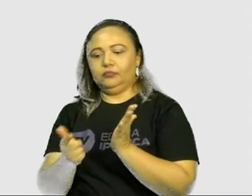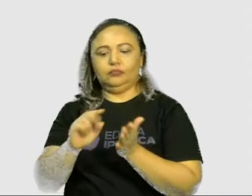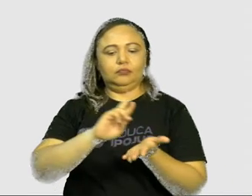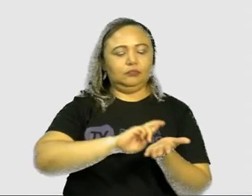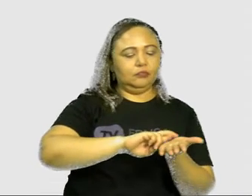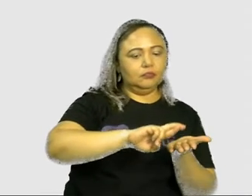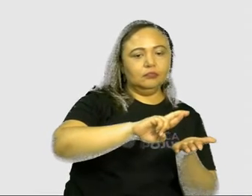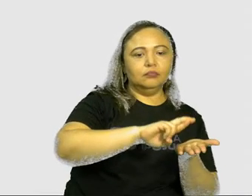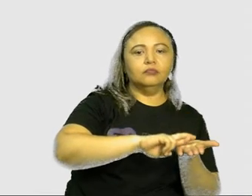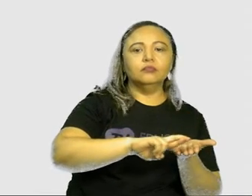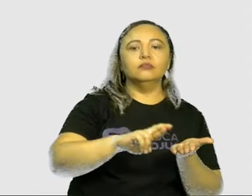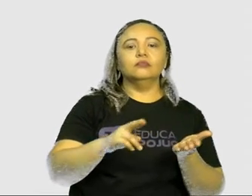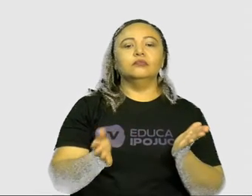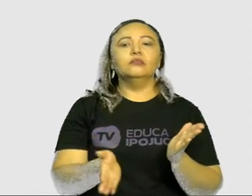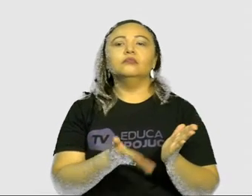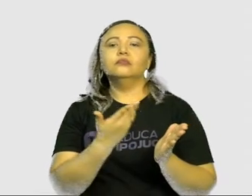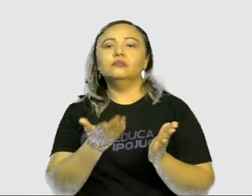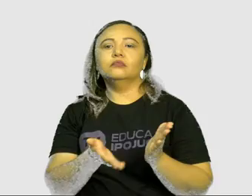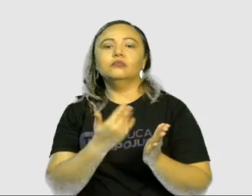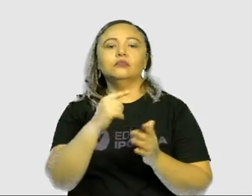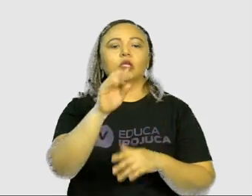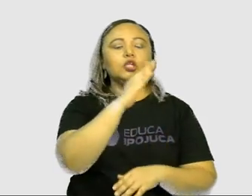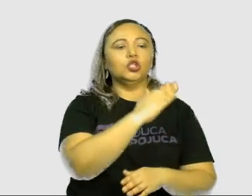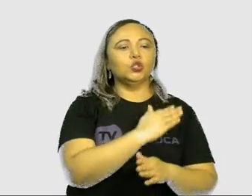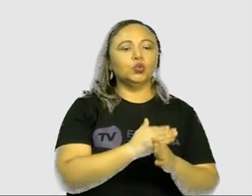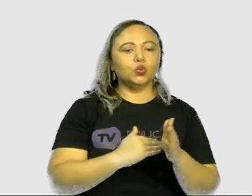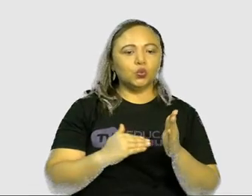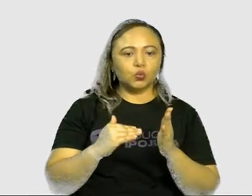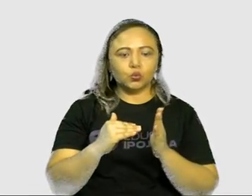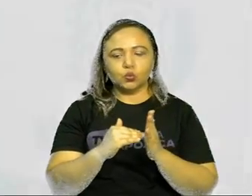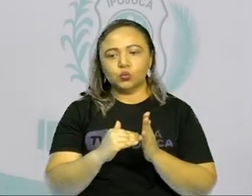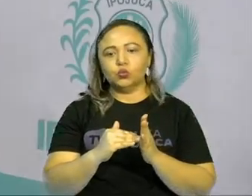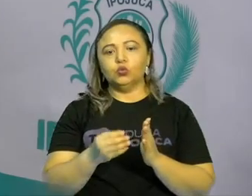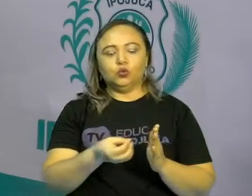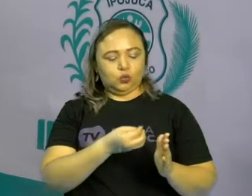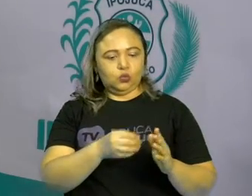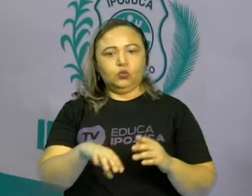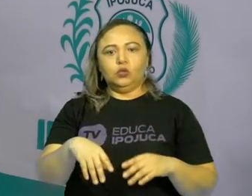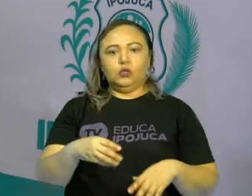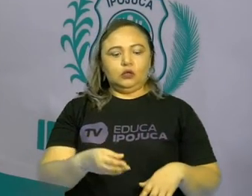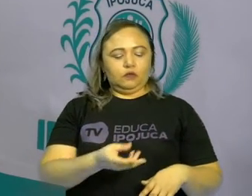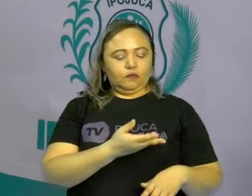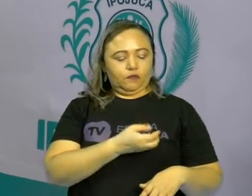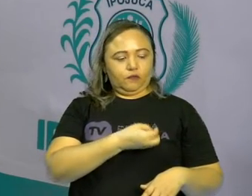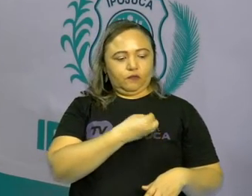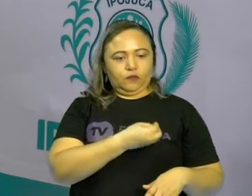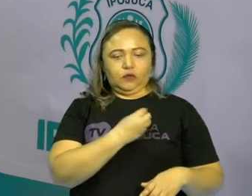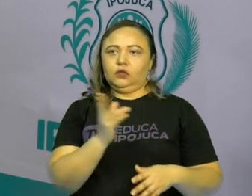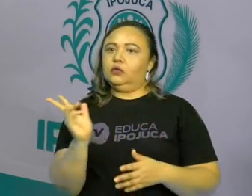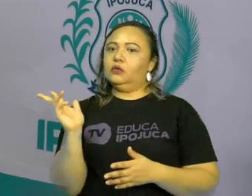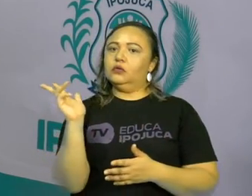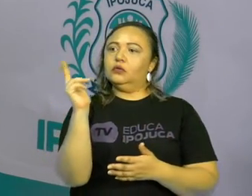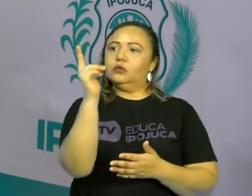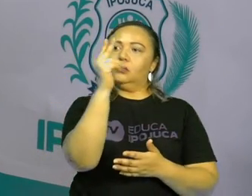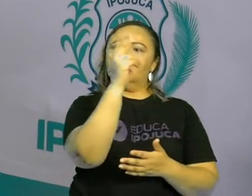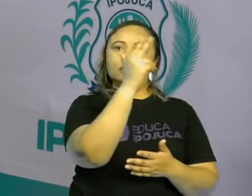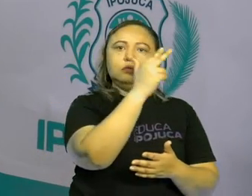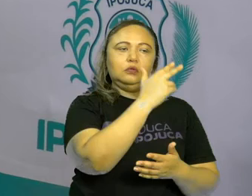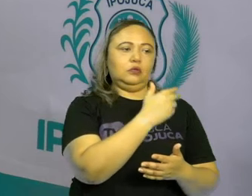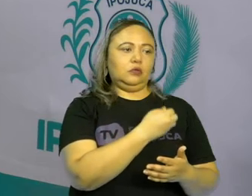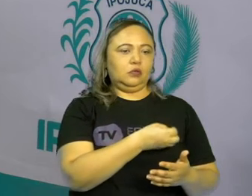revistas, livros, imagens de seres vivos que vivem em um ambiente